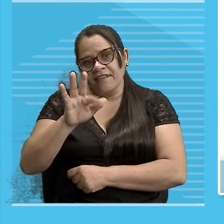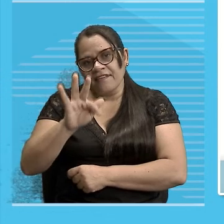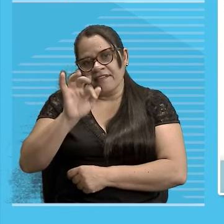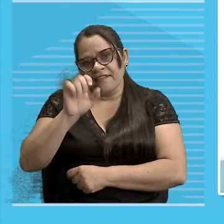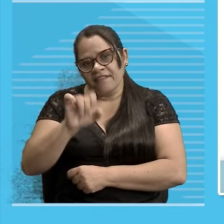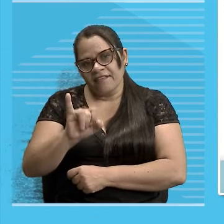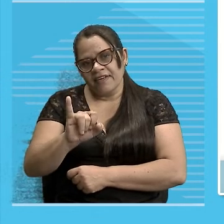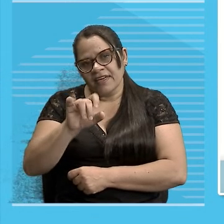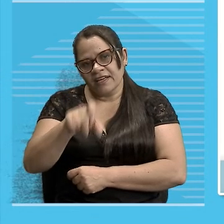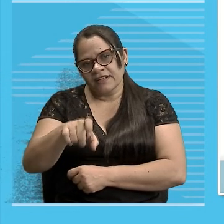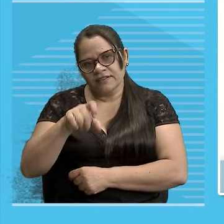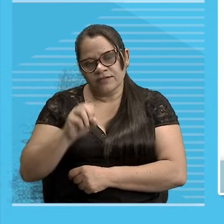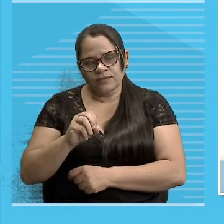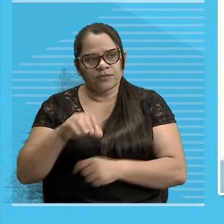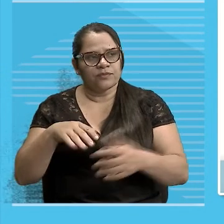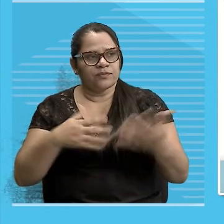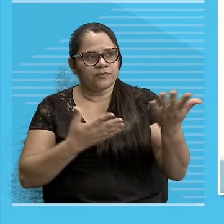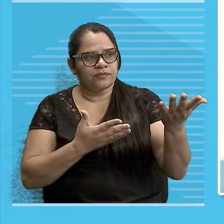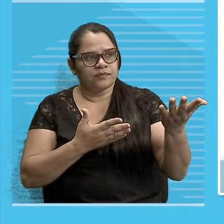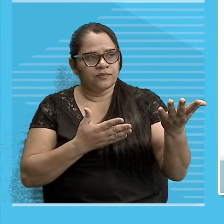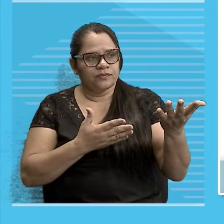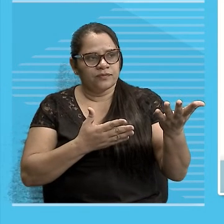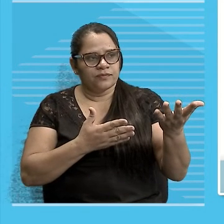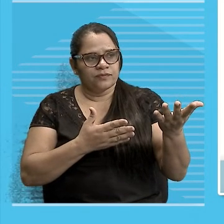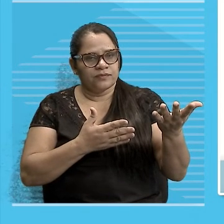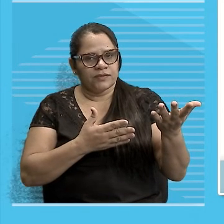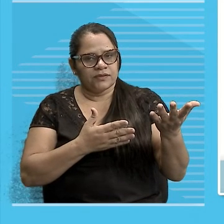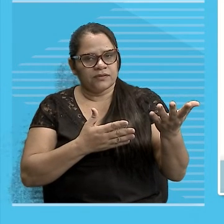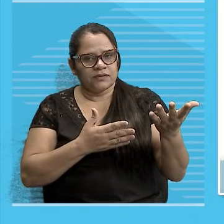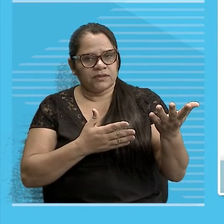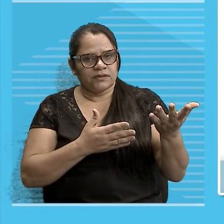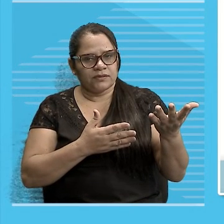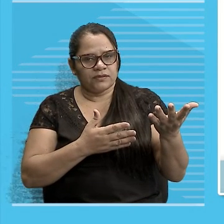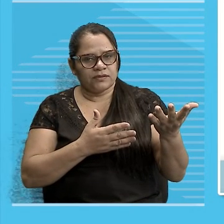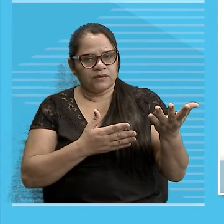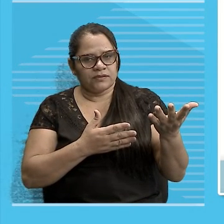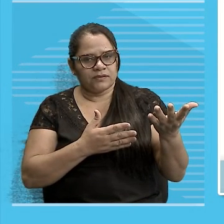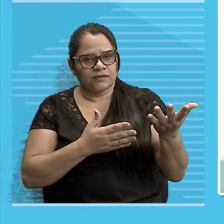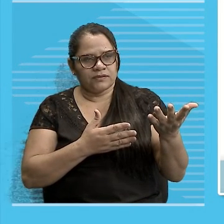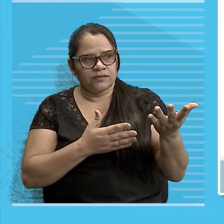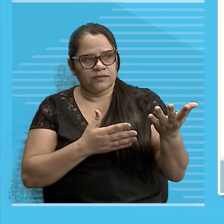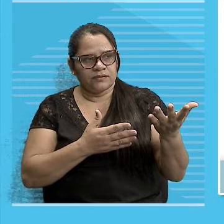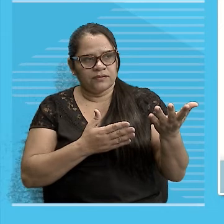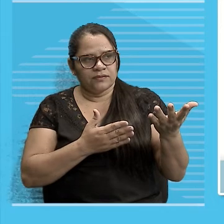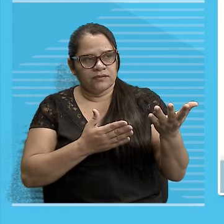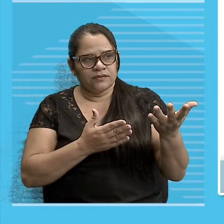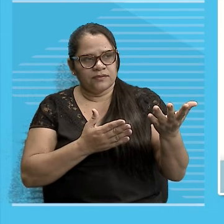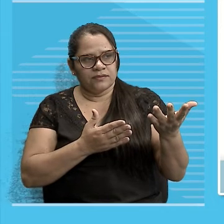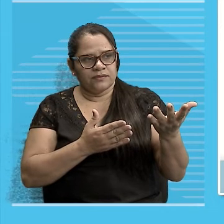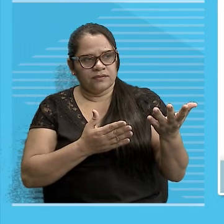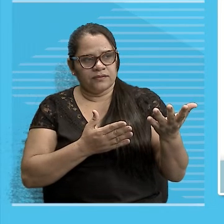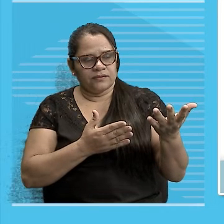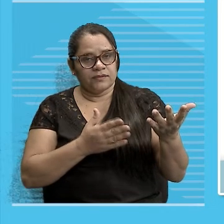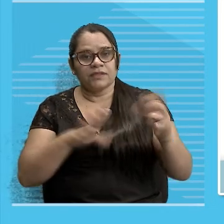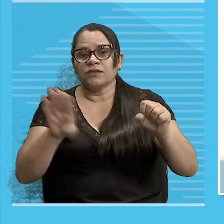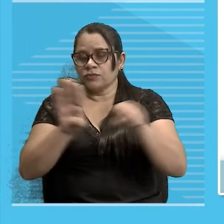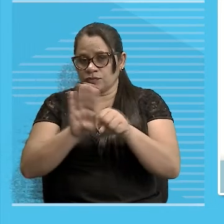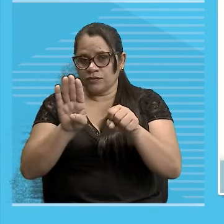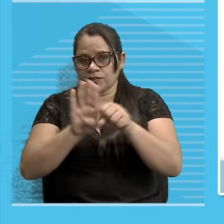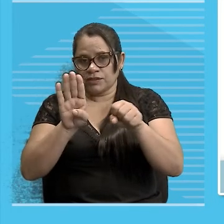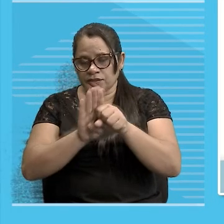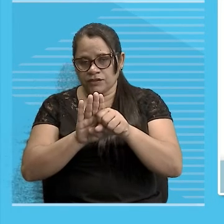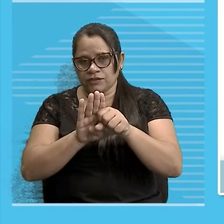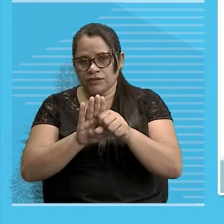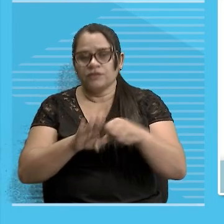Beleza? Muito bem Cheiros Olha aí Do substantivo